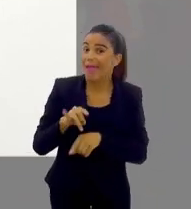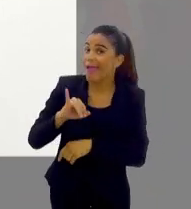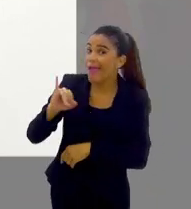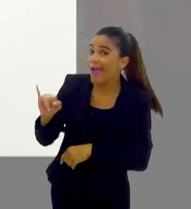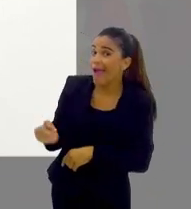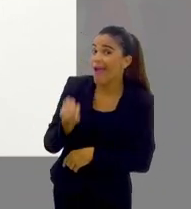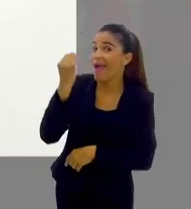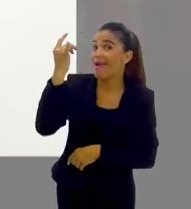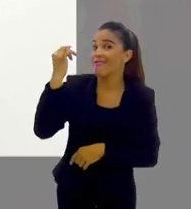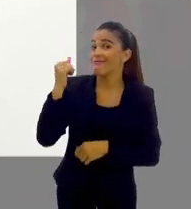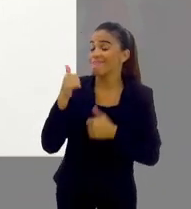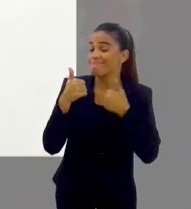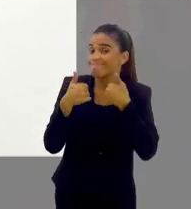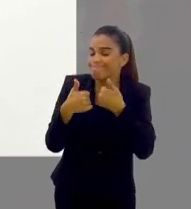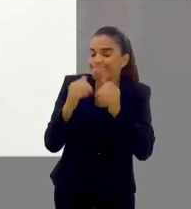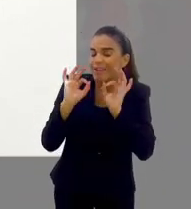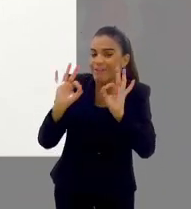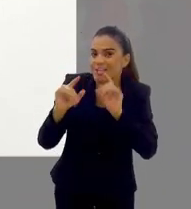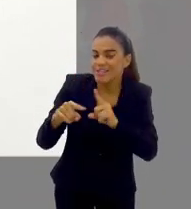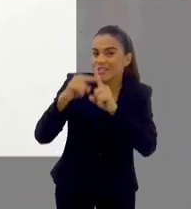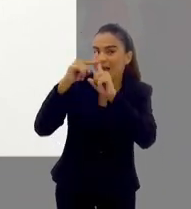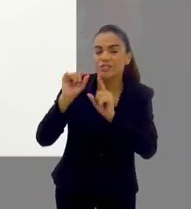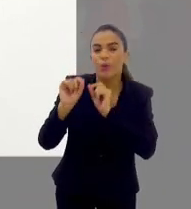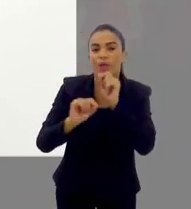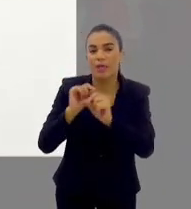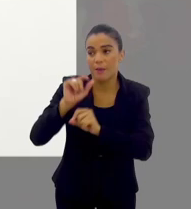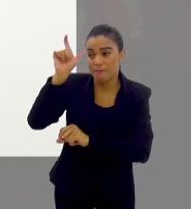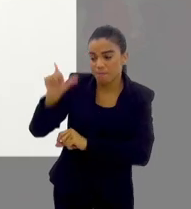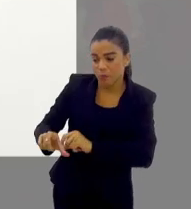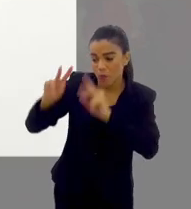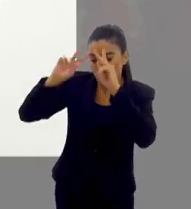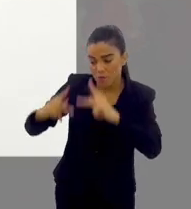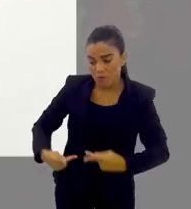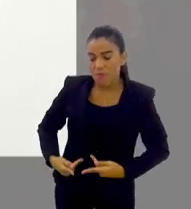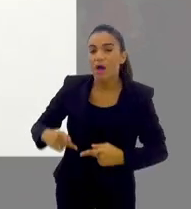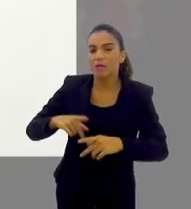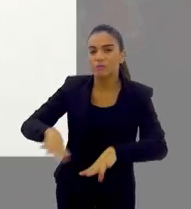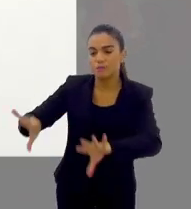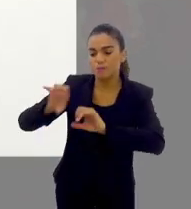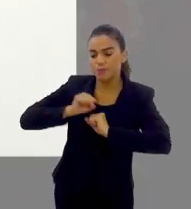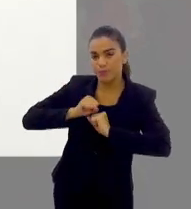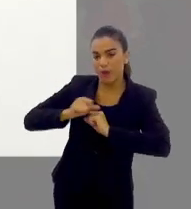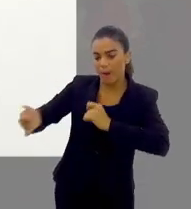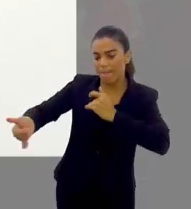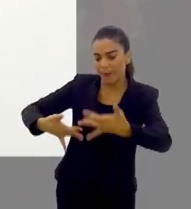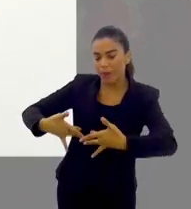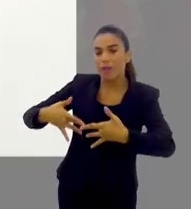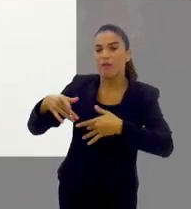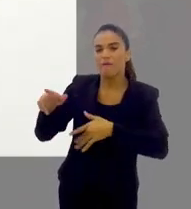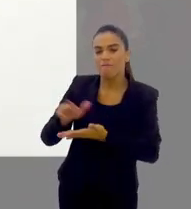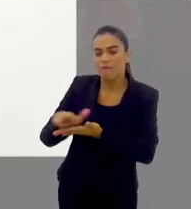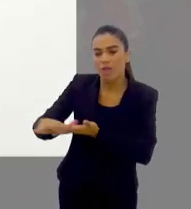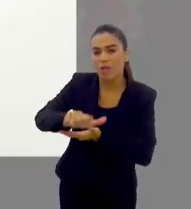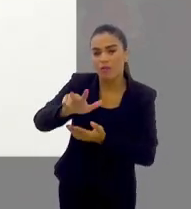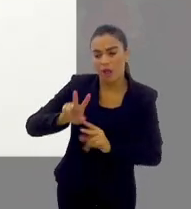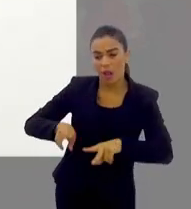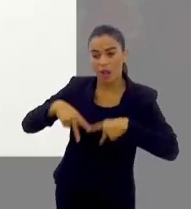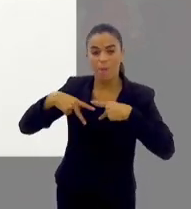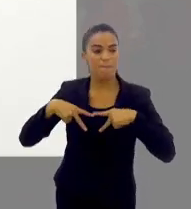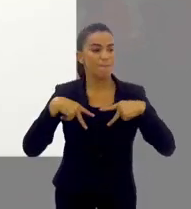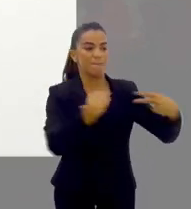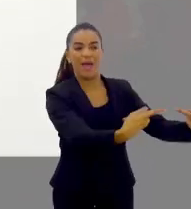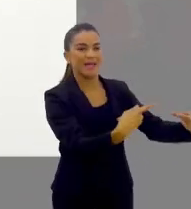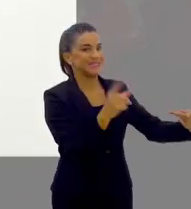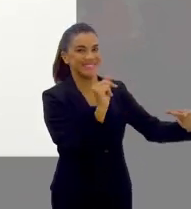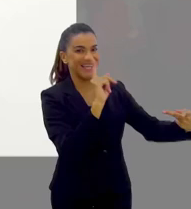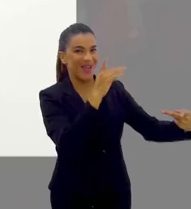A vantagem, nesse caso da dengue, é que um ser humano infectado, tendo sintomas ou não, ele não passa